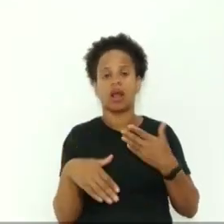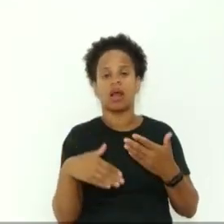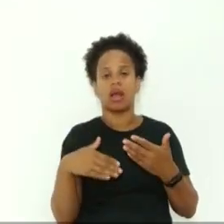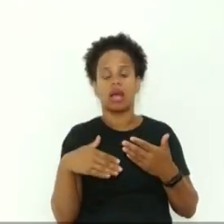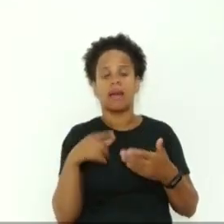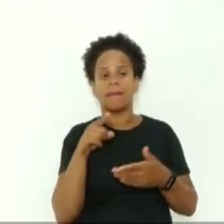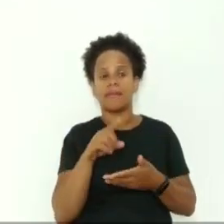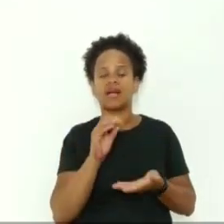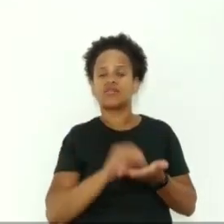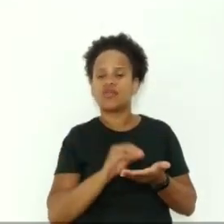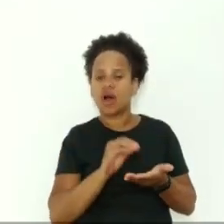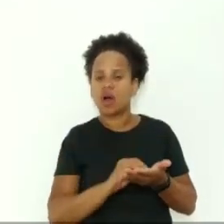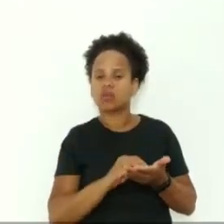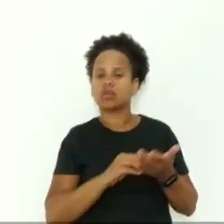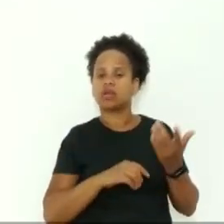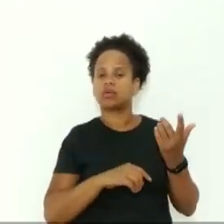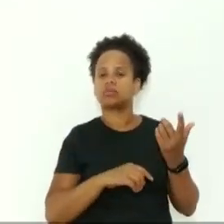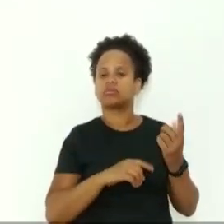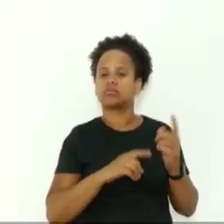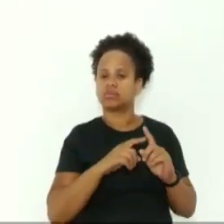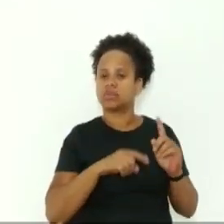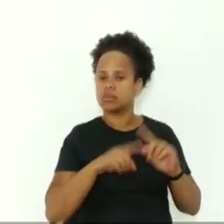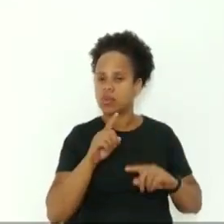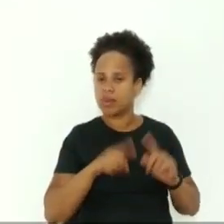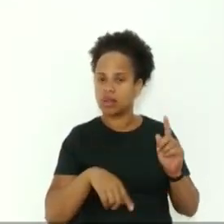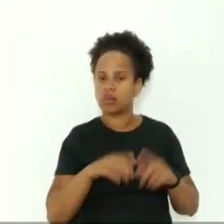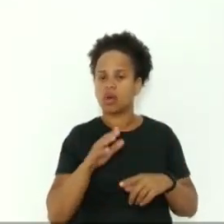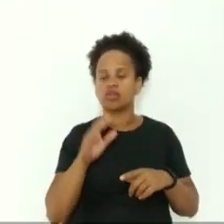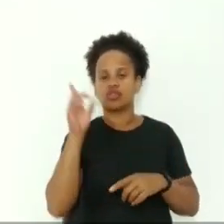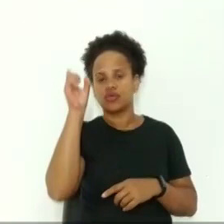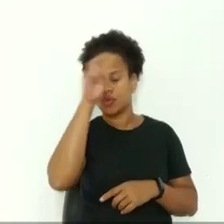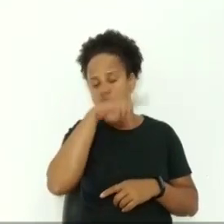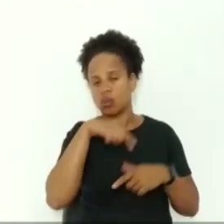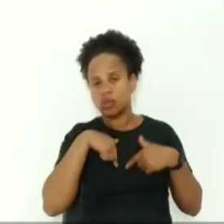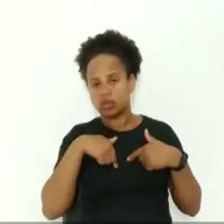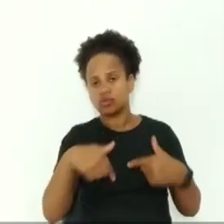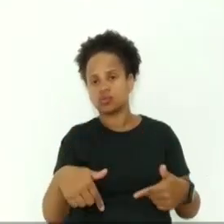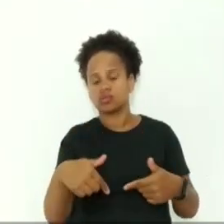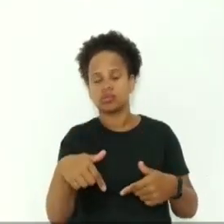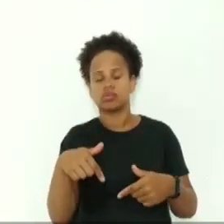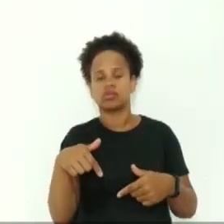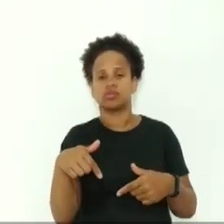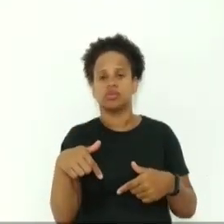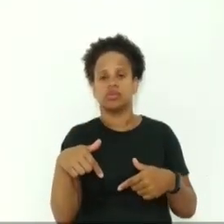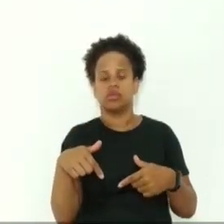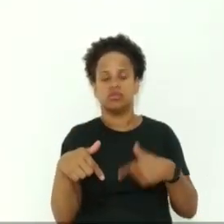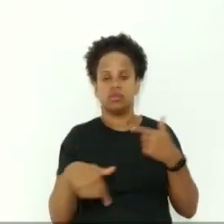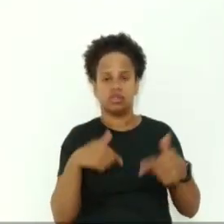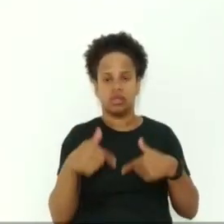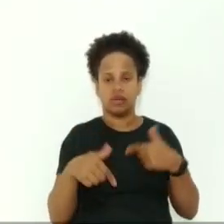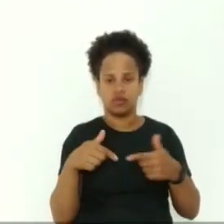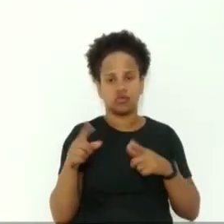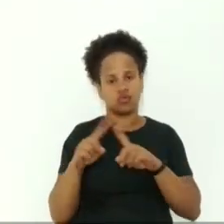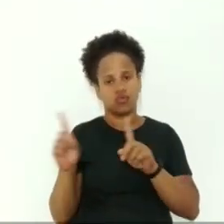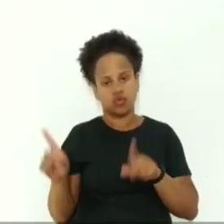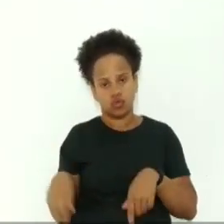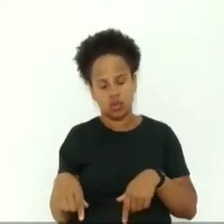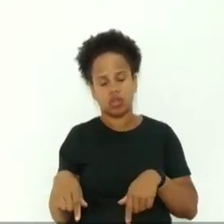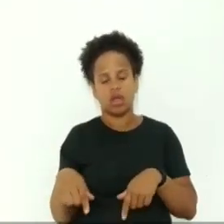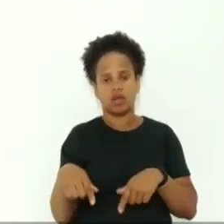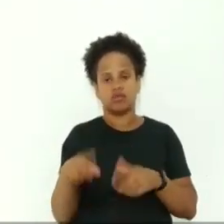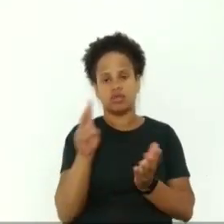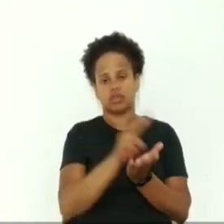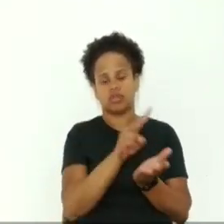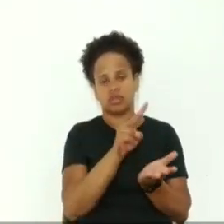instrumento dificulta a atuação dos serviços, dos servidores da assistência social